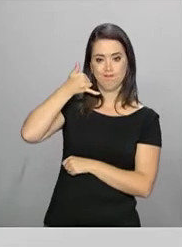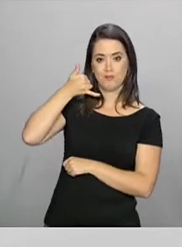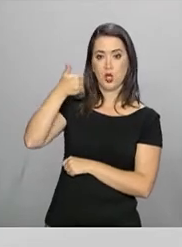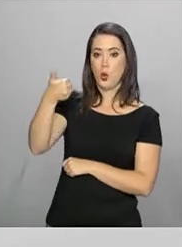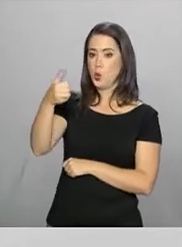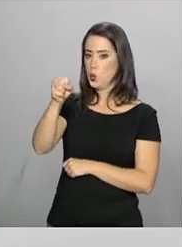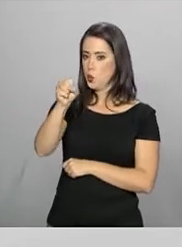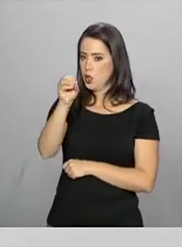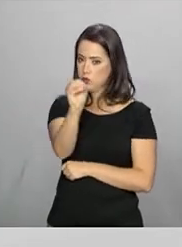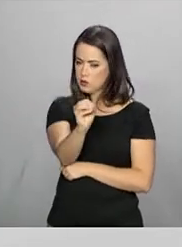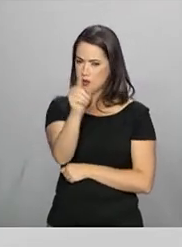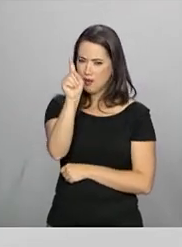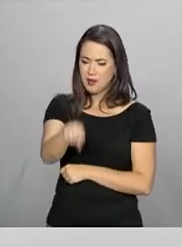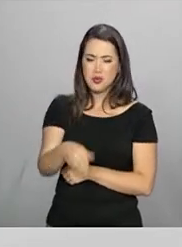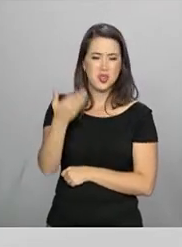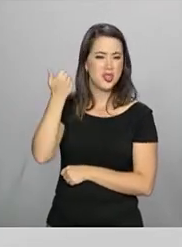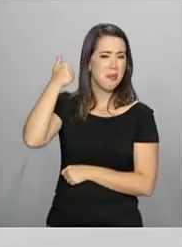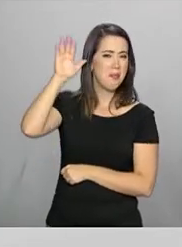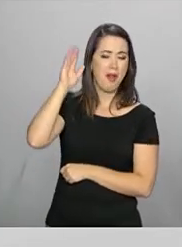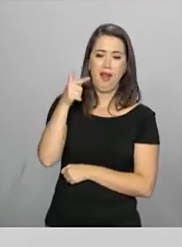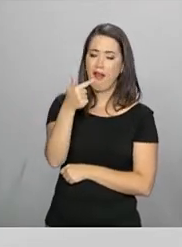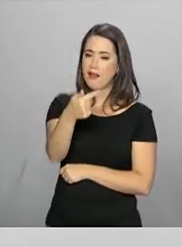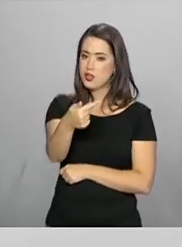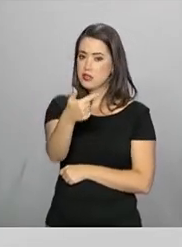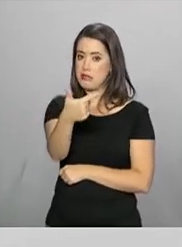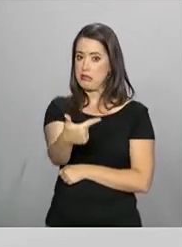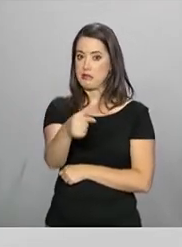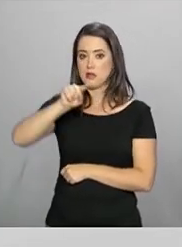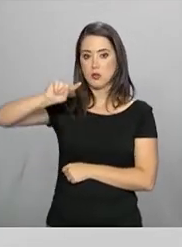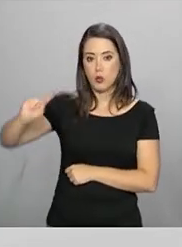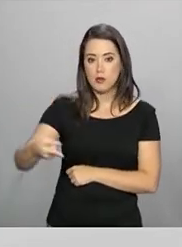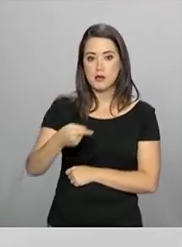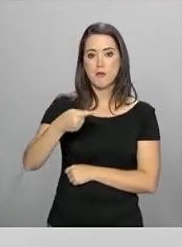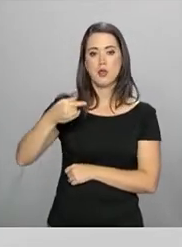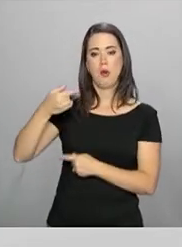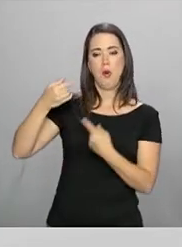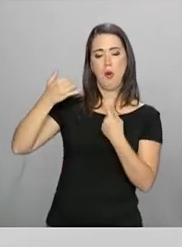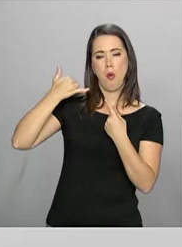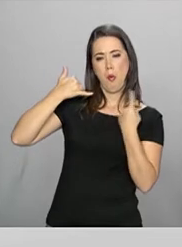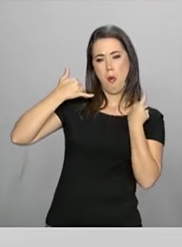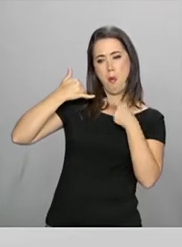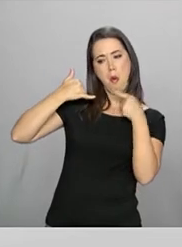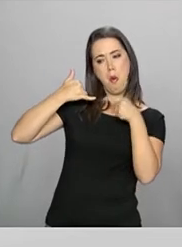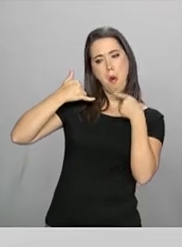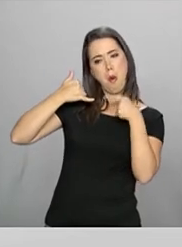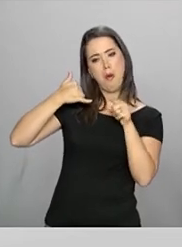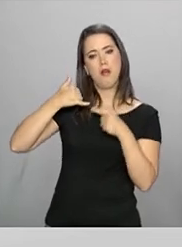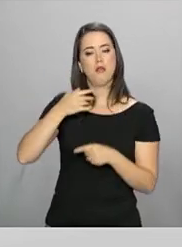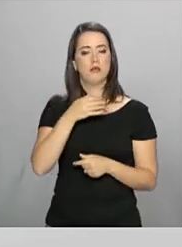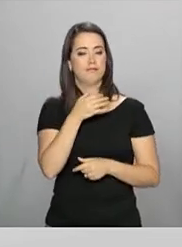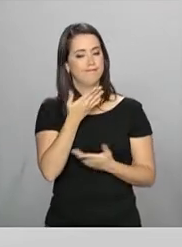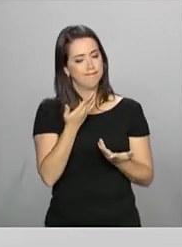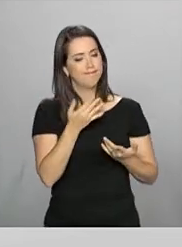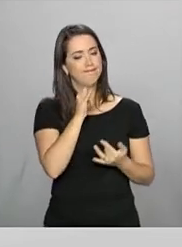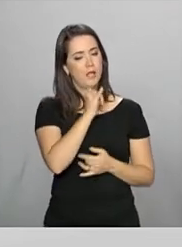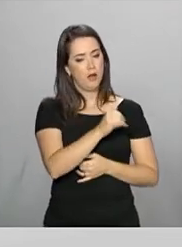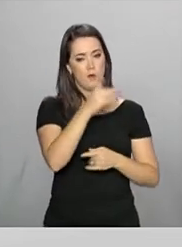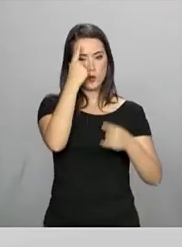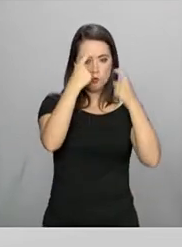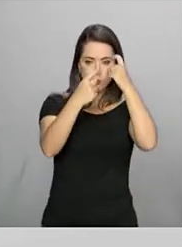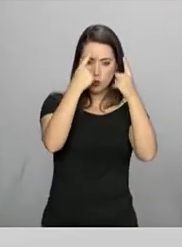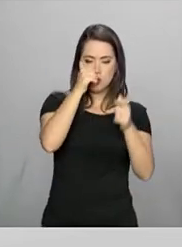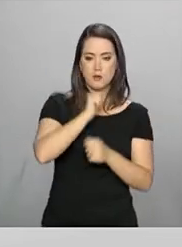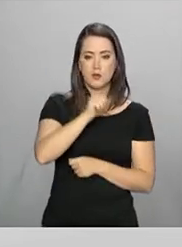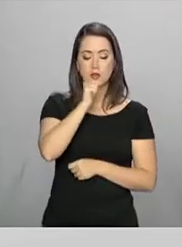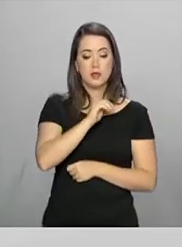Ligue 180, registrou mais de 72 mil denúncias de violência contra mulheres. No ano passado, foram mais de